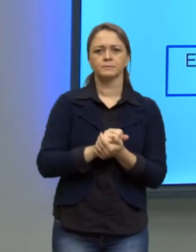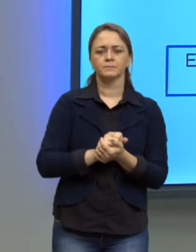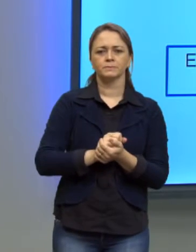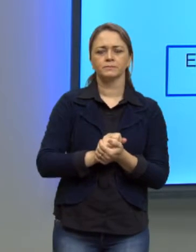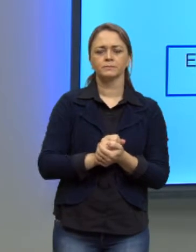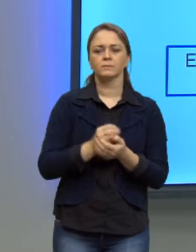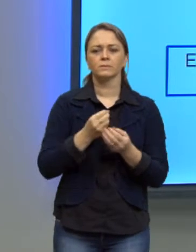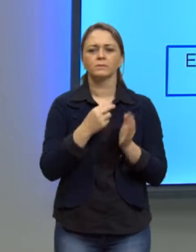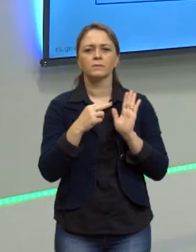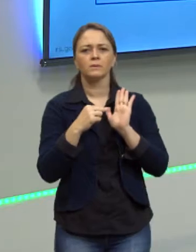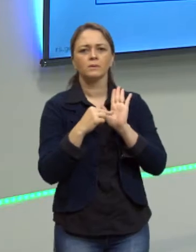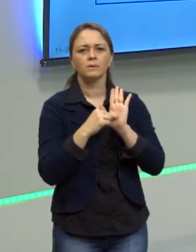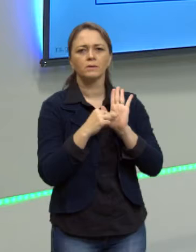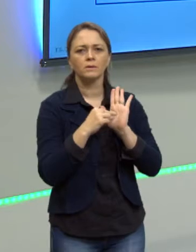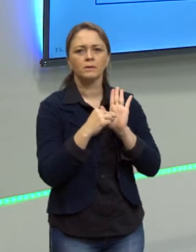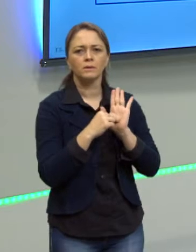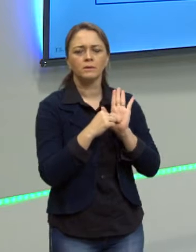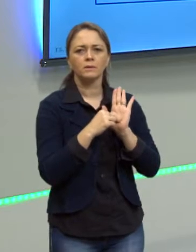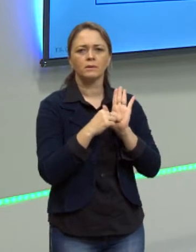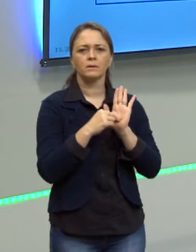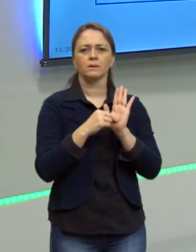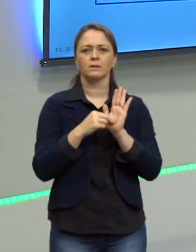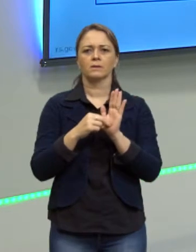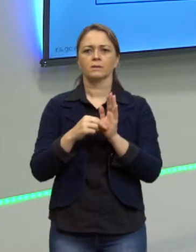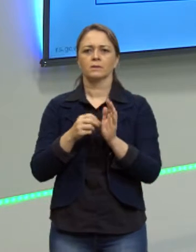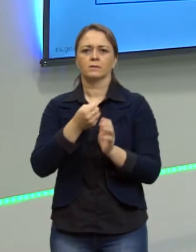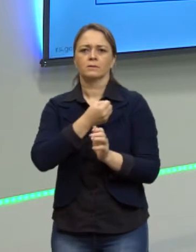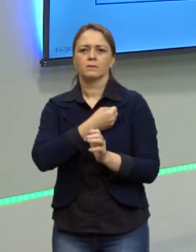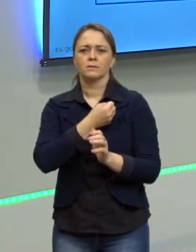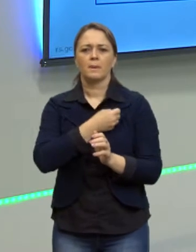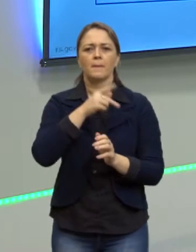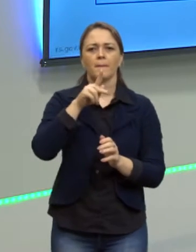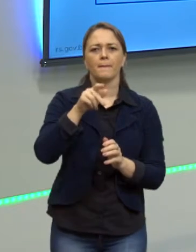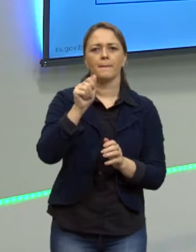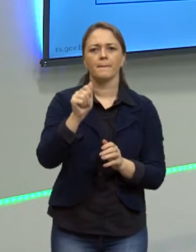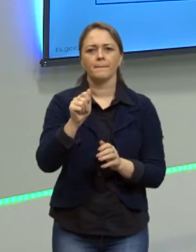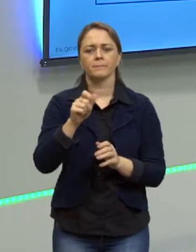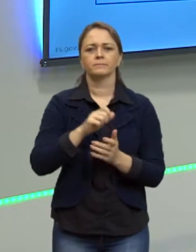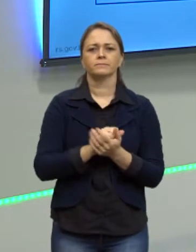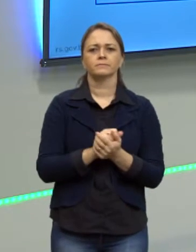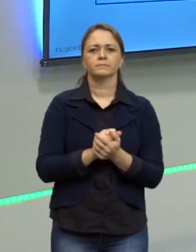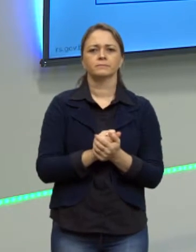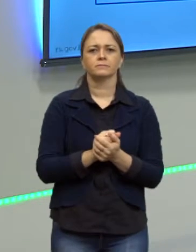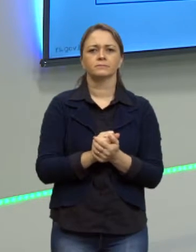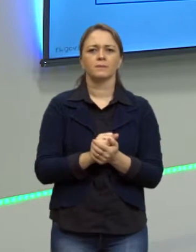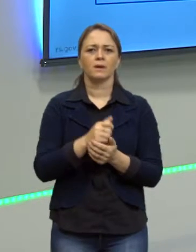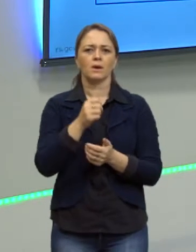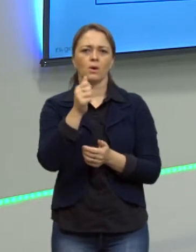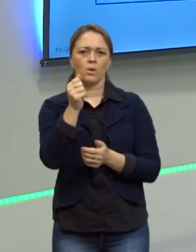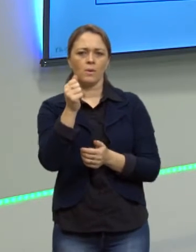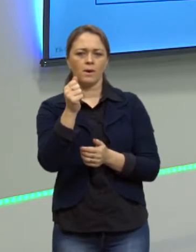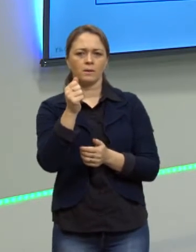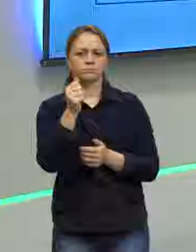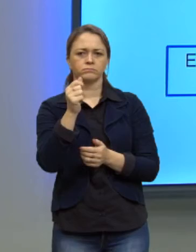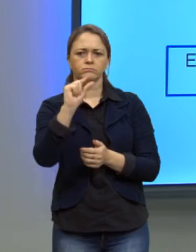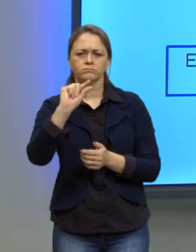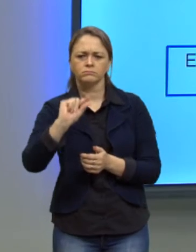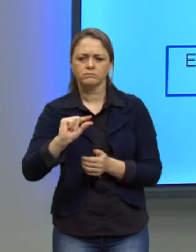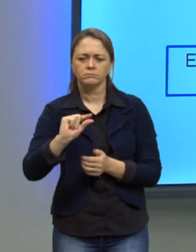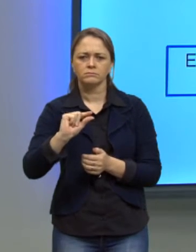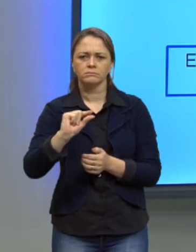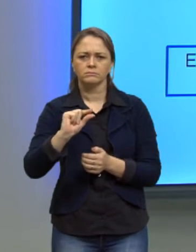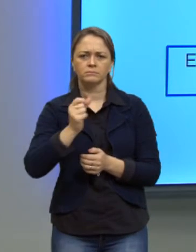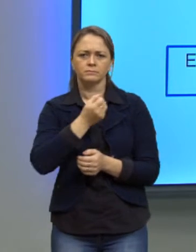nós mostramos os termos destas PAs? Nós mostramos pelo A e com o numerozinho subscrito, um pouquinho